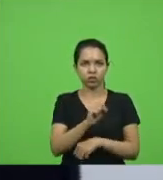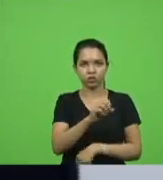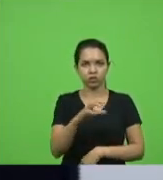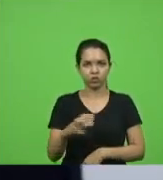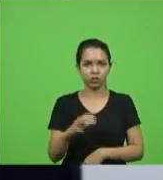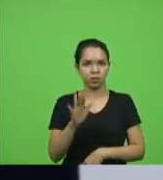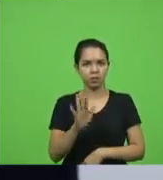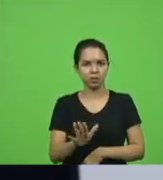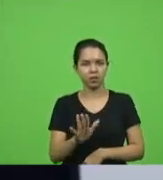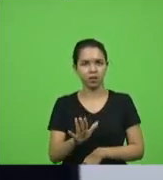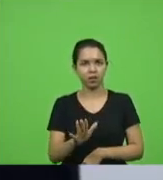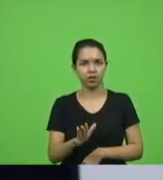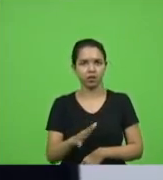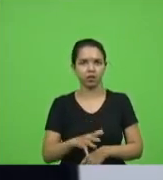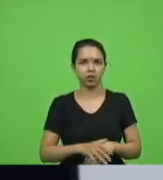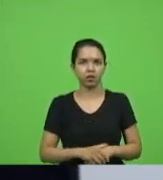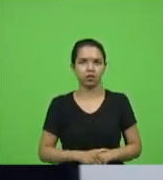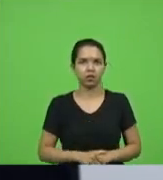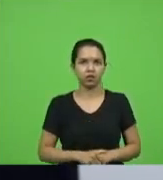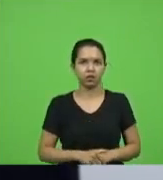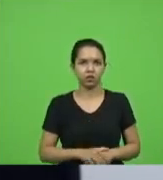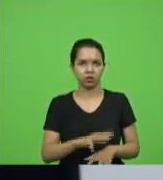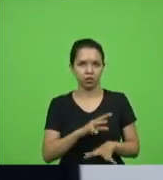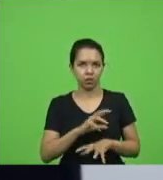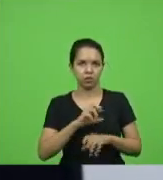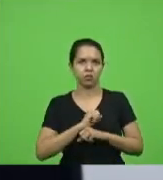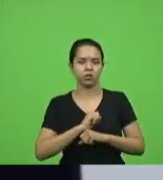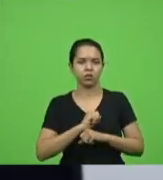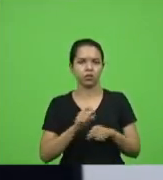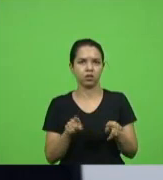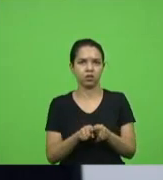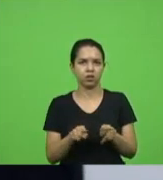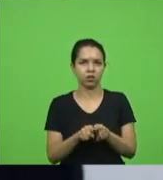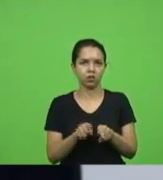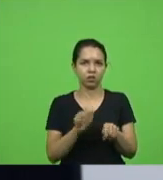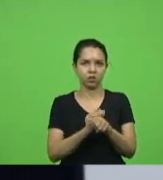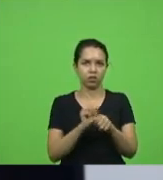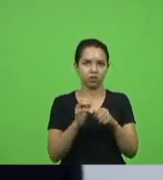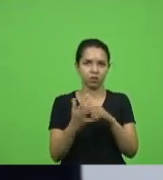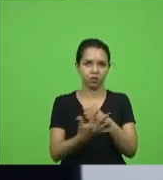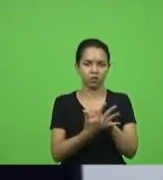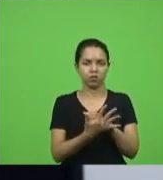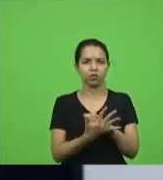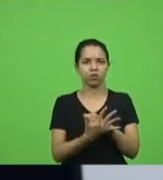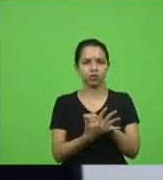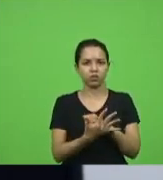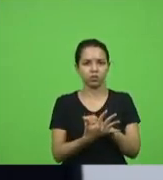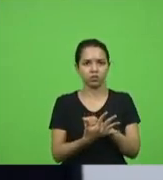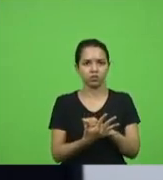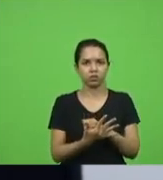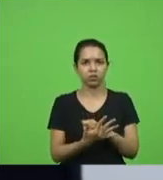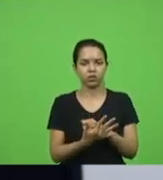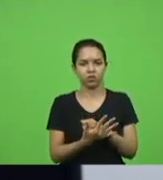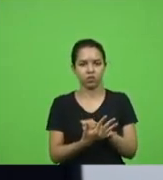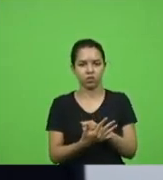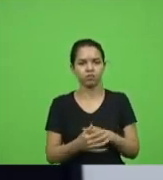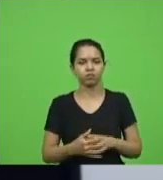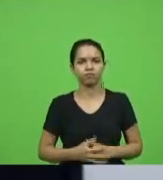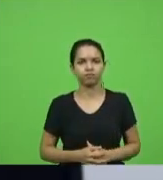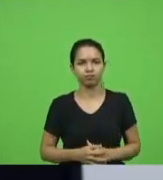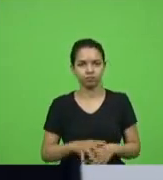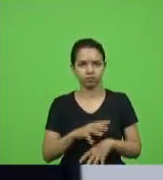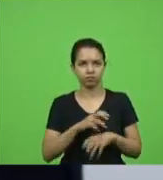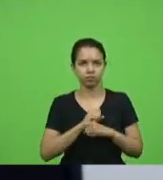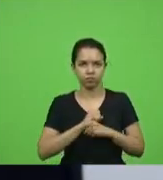acabei sendo mais uma vítima do convite uma vítima felizmente que